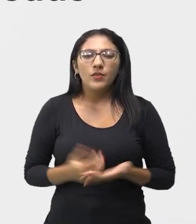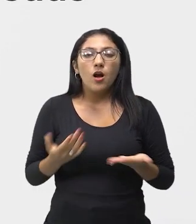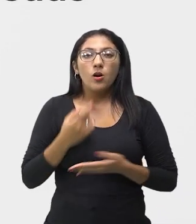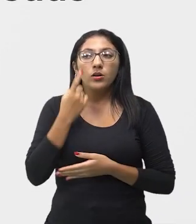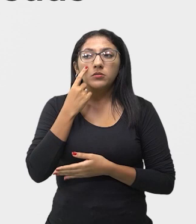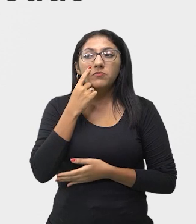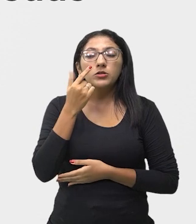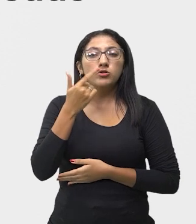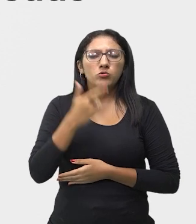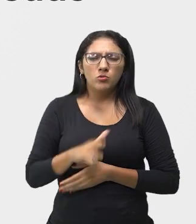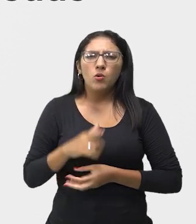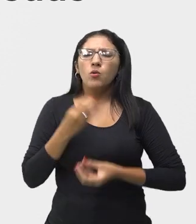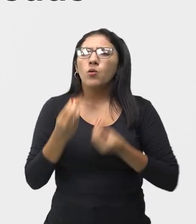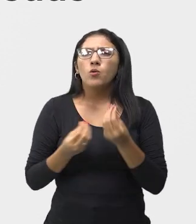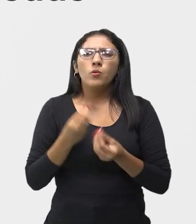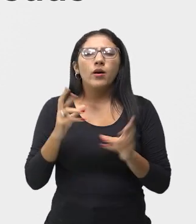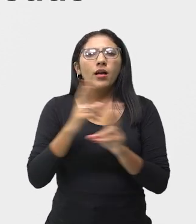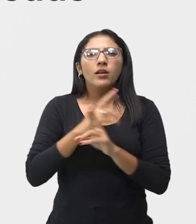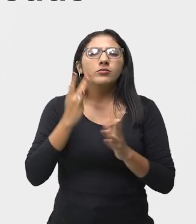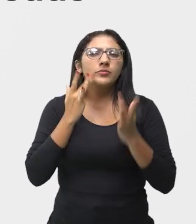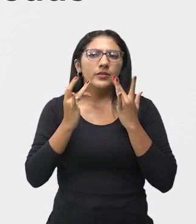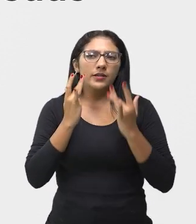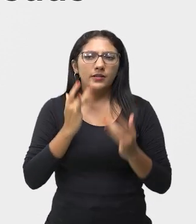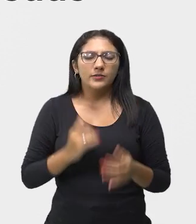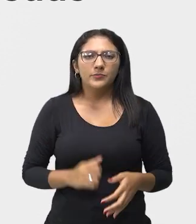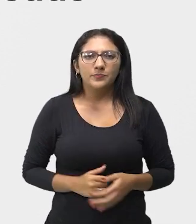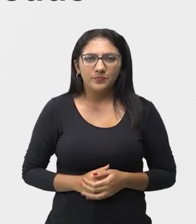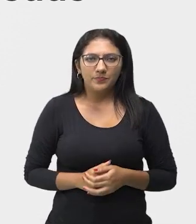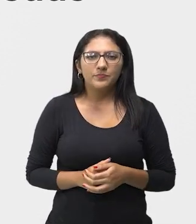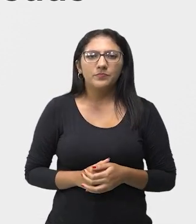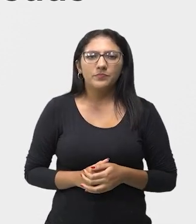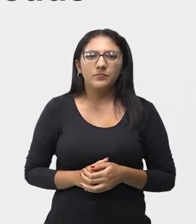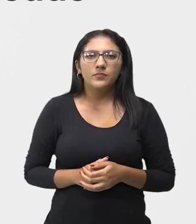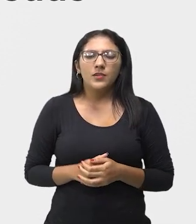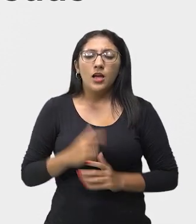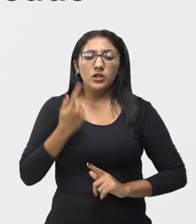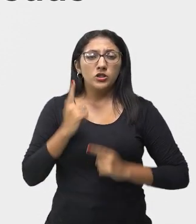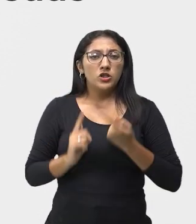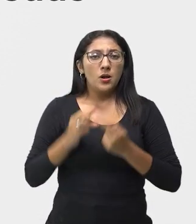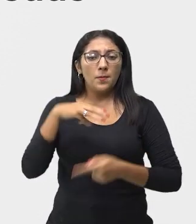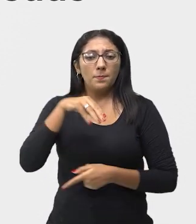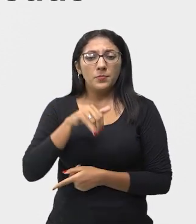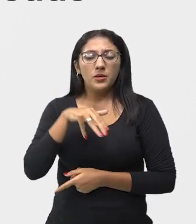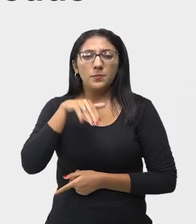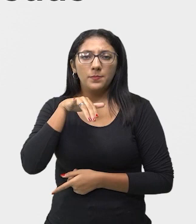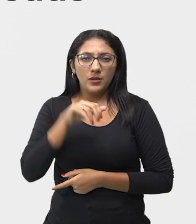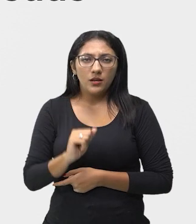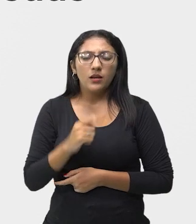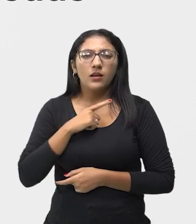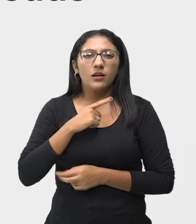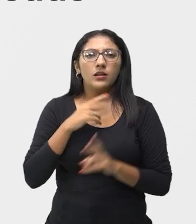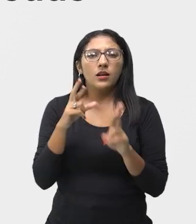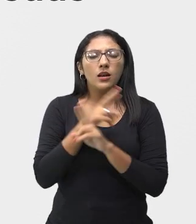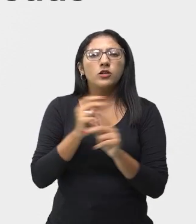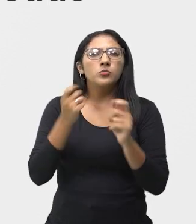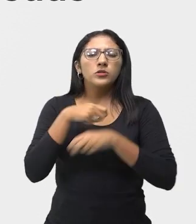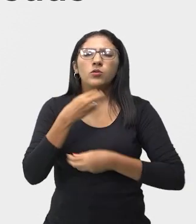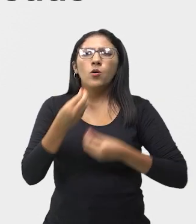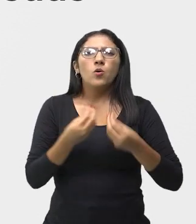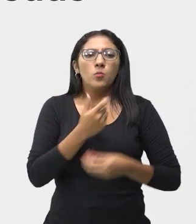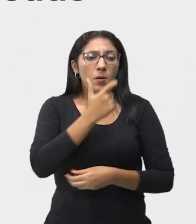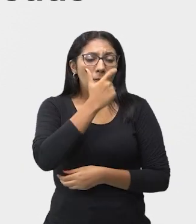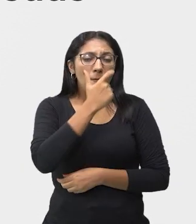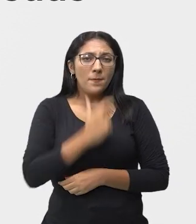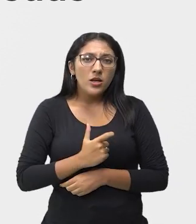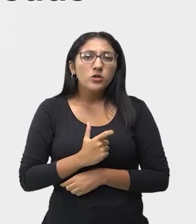sobre a mímica como gênero teatral. A mímica, enquanto gênero teatral, pode ser literal quando o intérprete